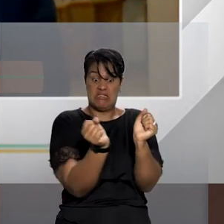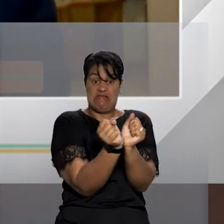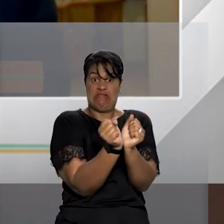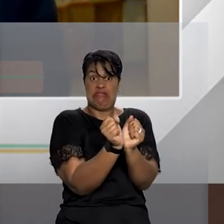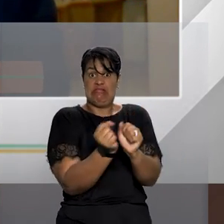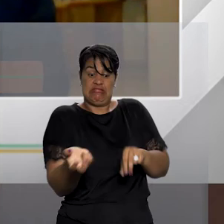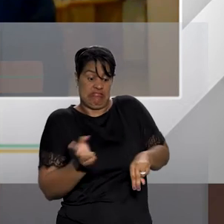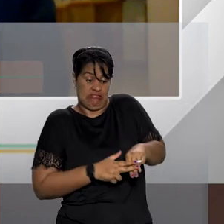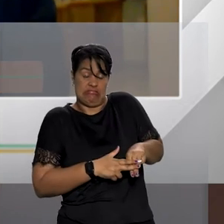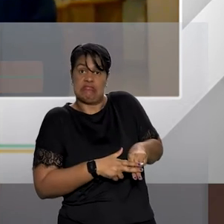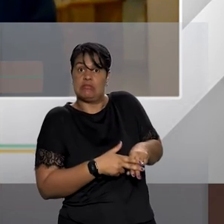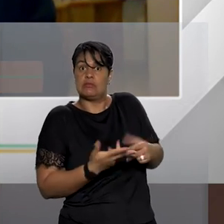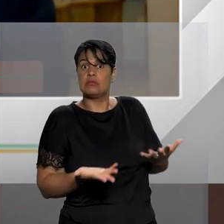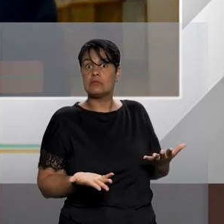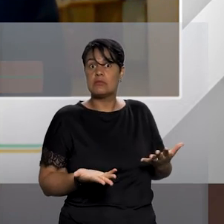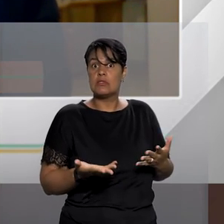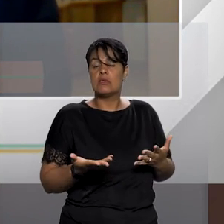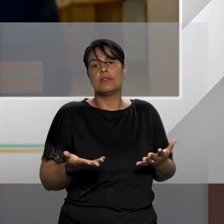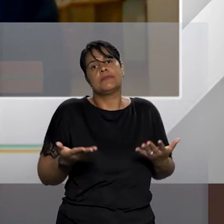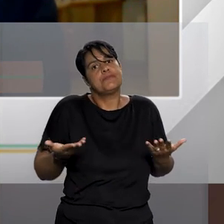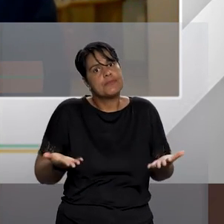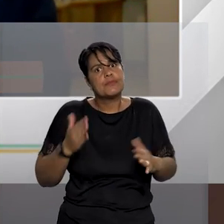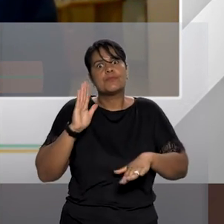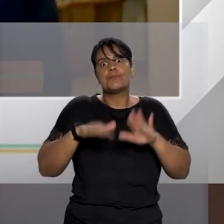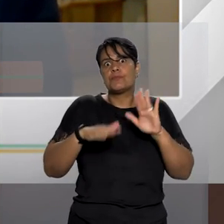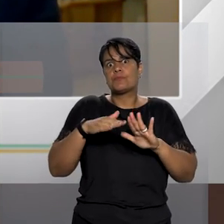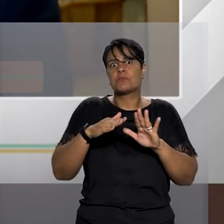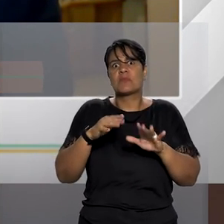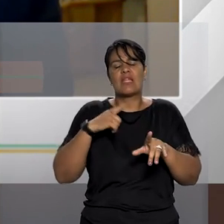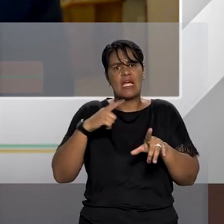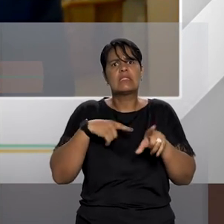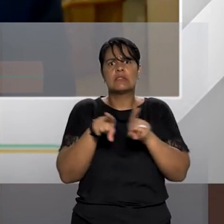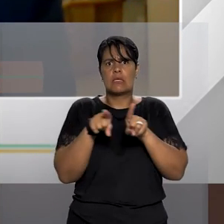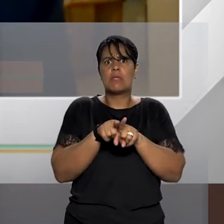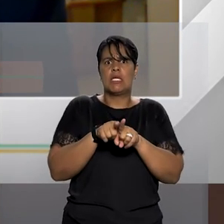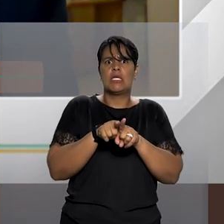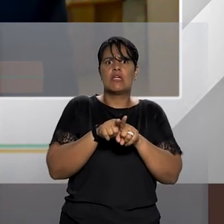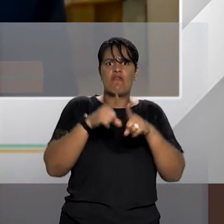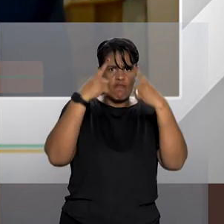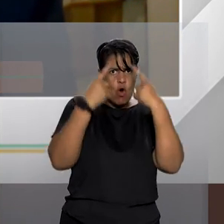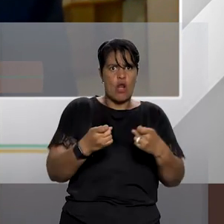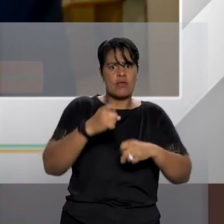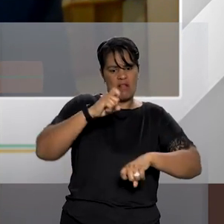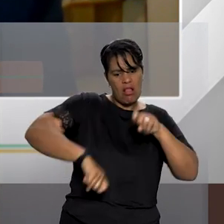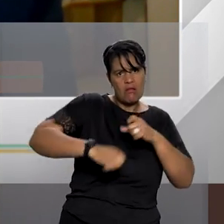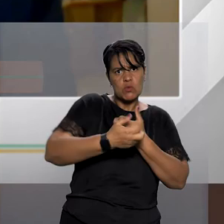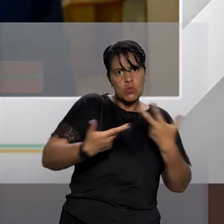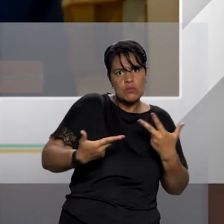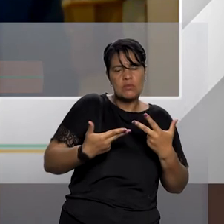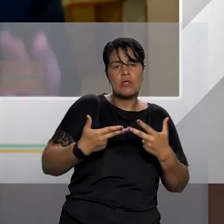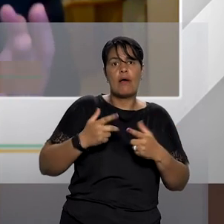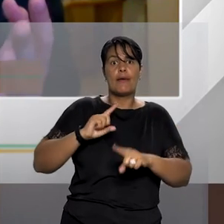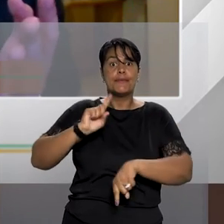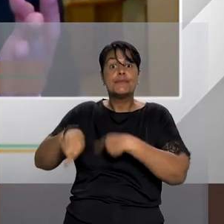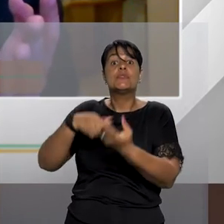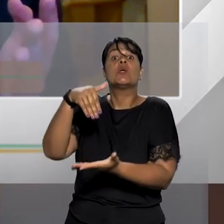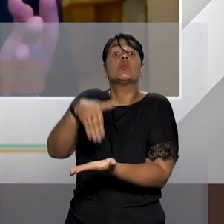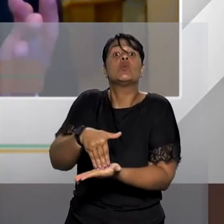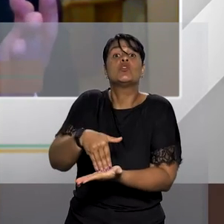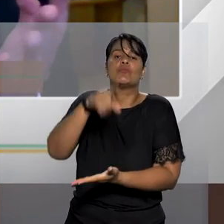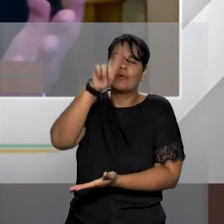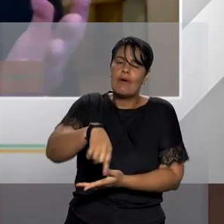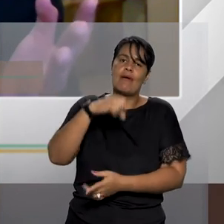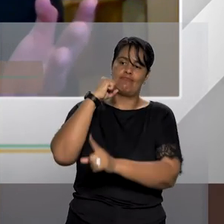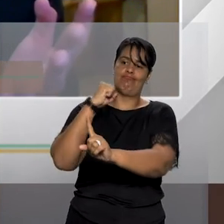física mais grave que no limite passando pelas violências sexuais e no limite pode chegar a morte dessa mulher e as